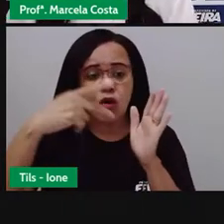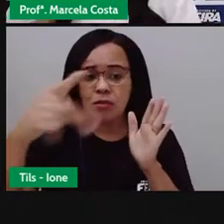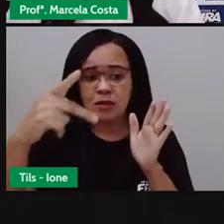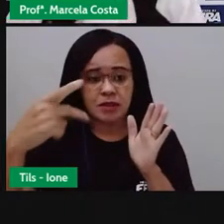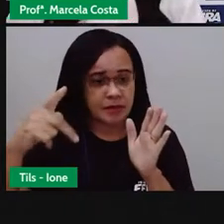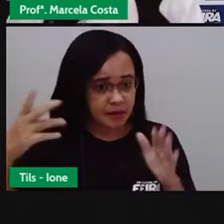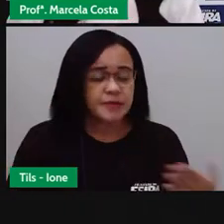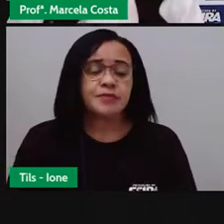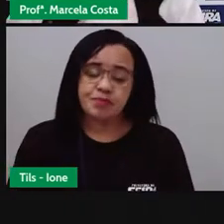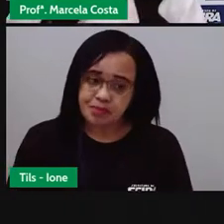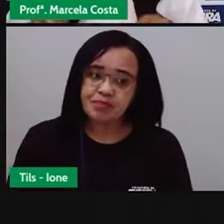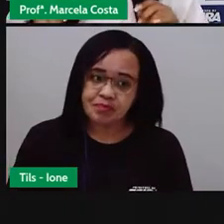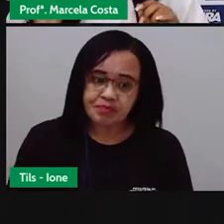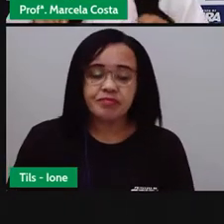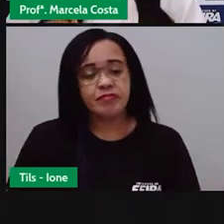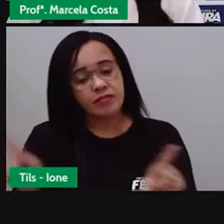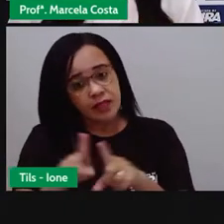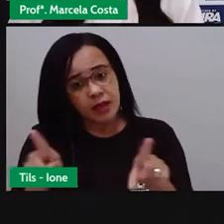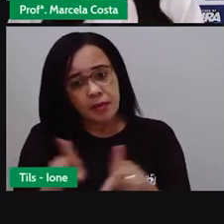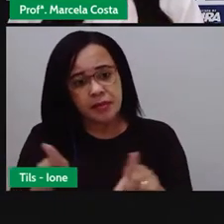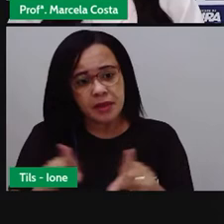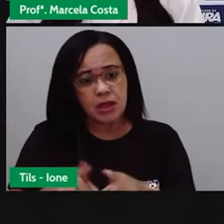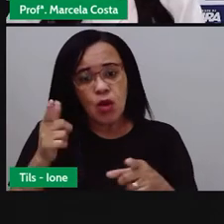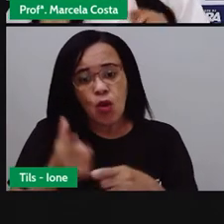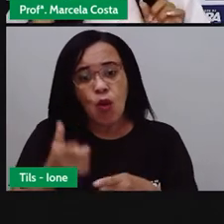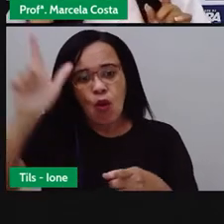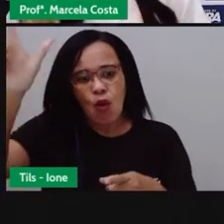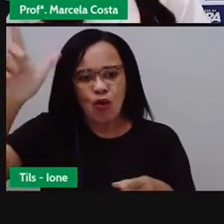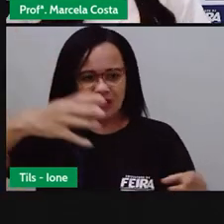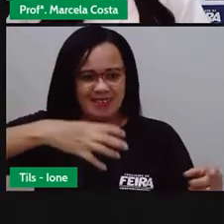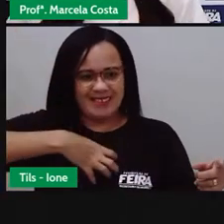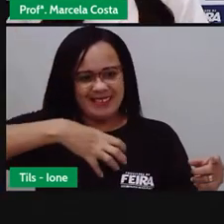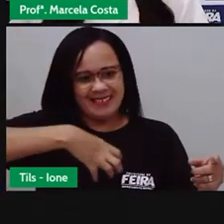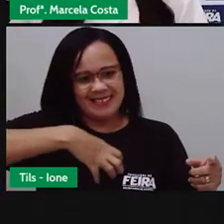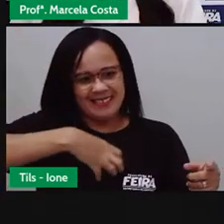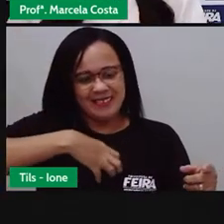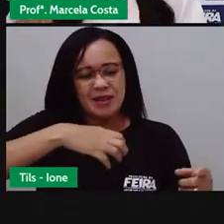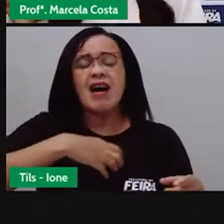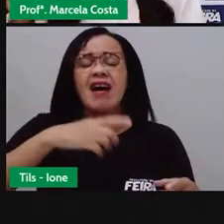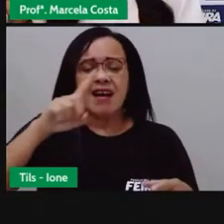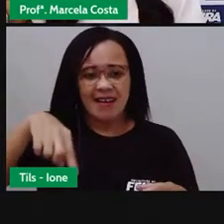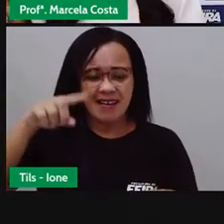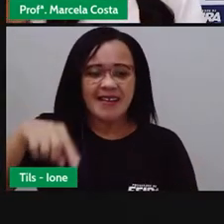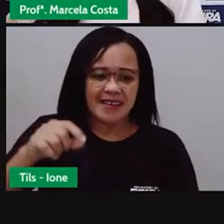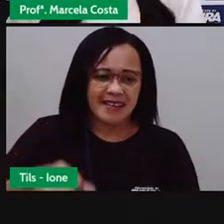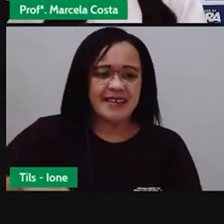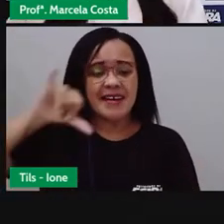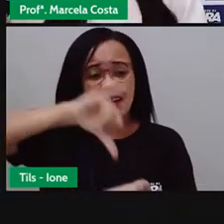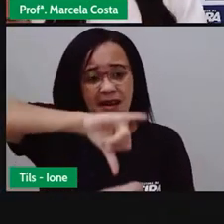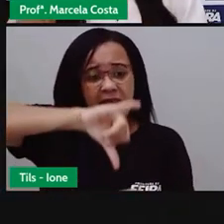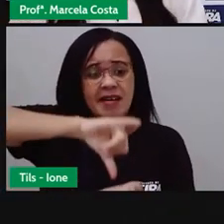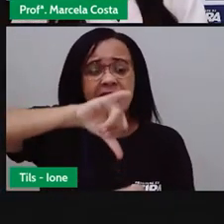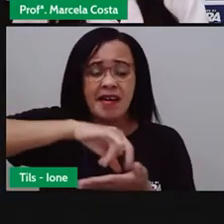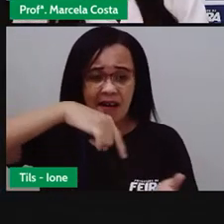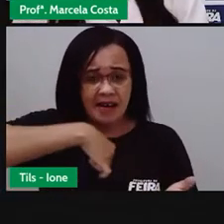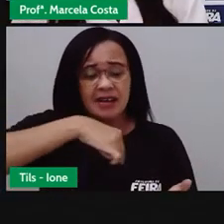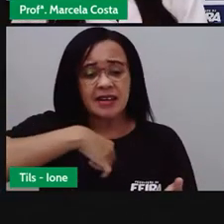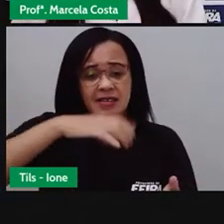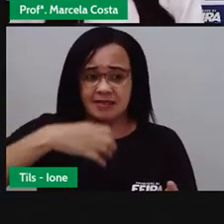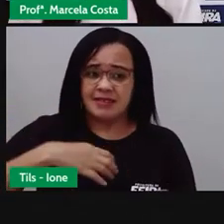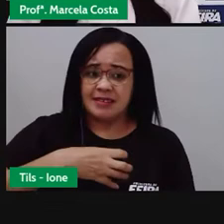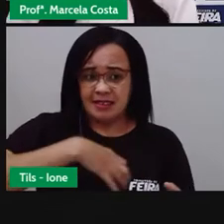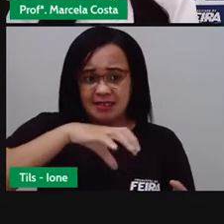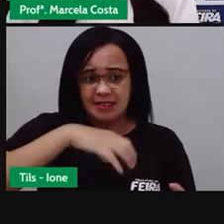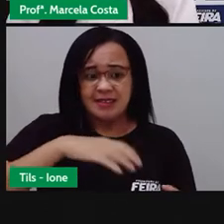Bumpim, que é uma festa popular, que acontece na Bahia. Na nossa capital, aqui do estado, lá em Salvador.